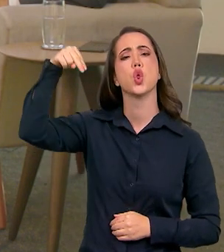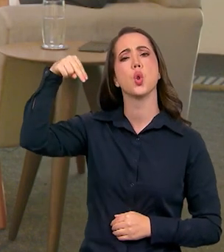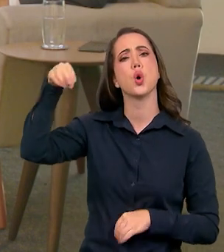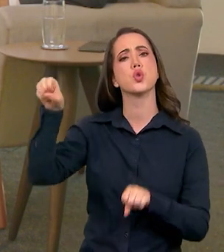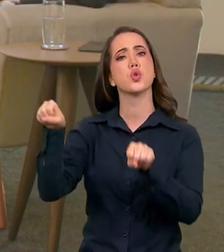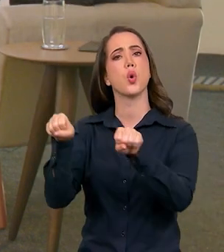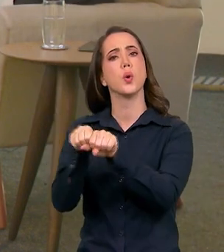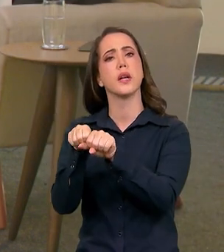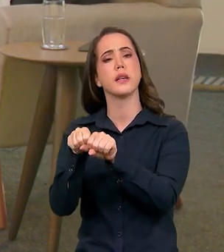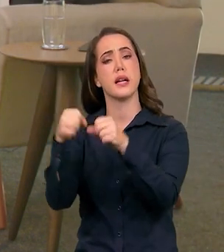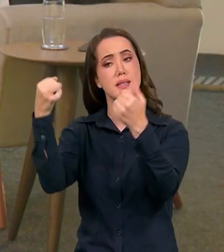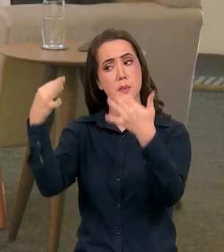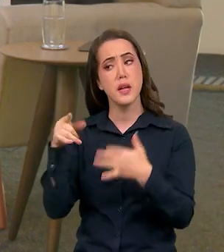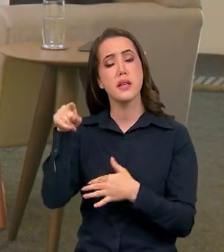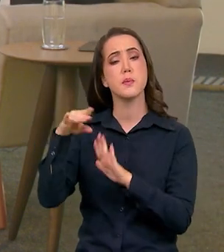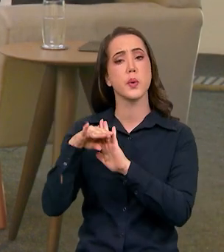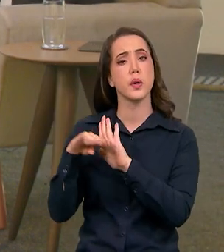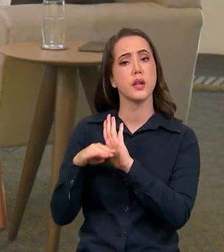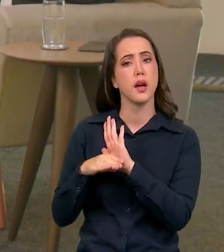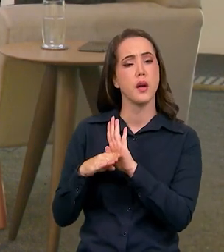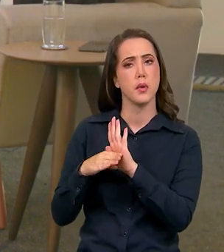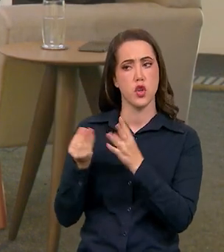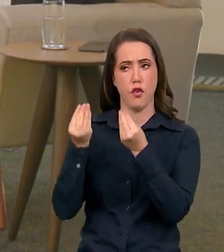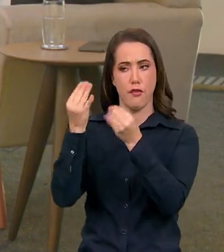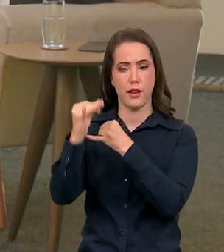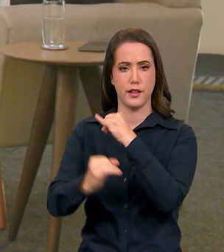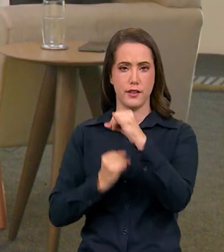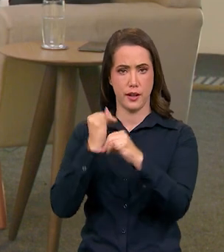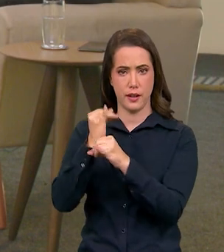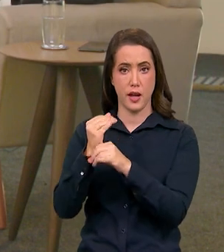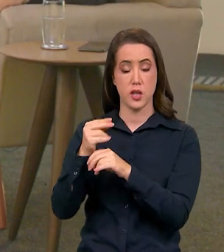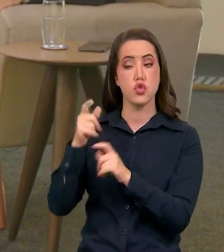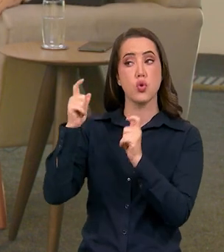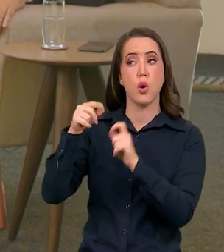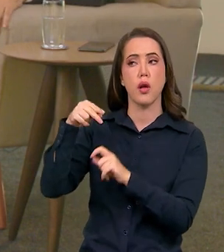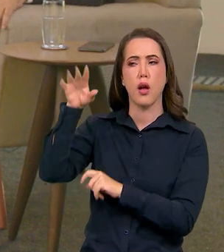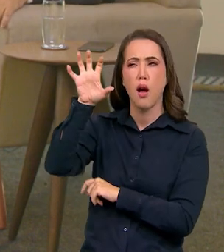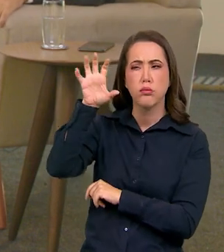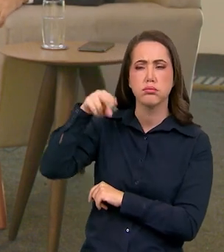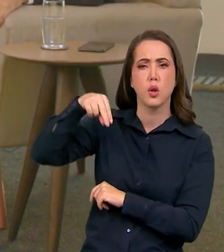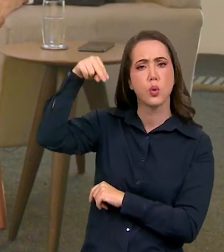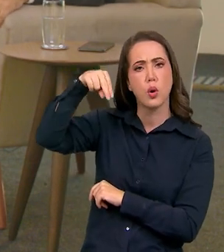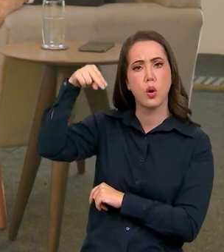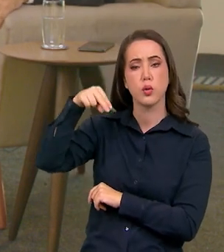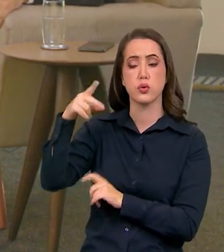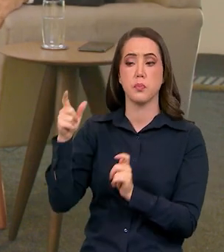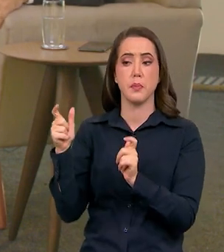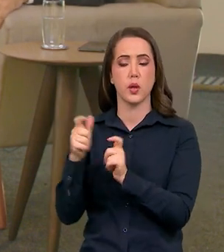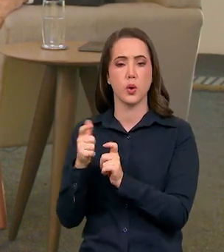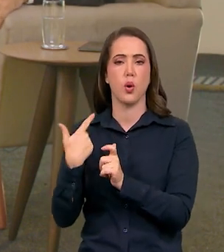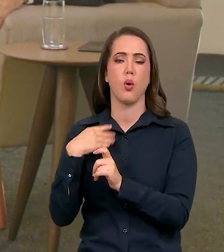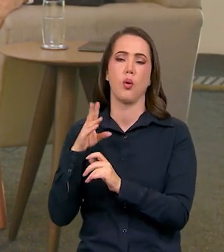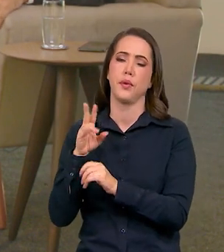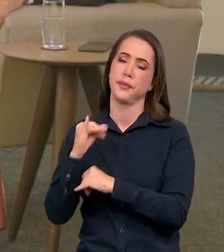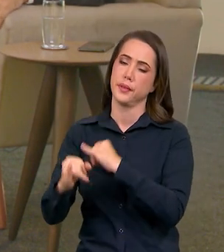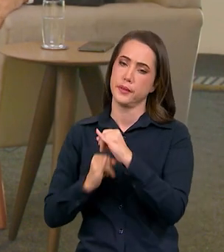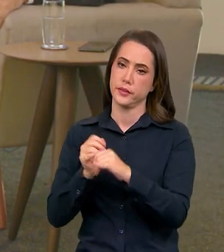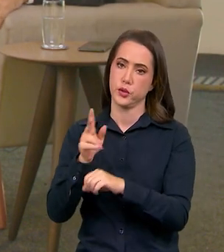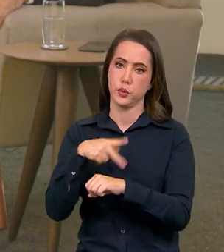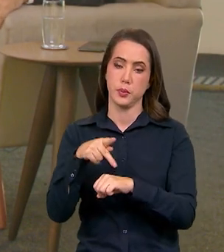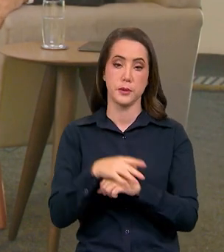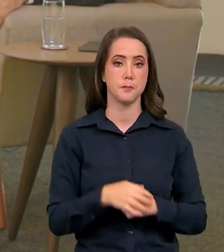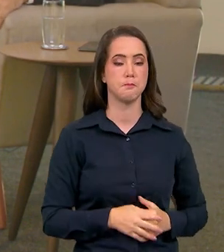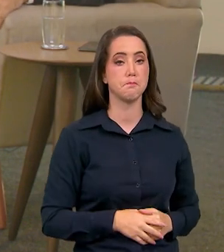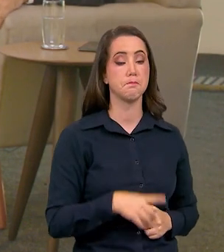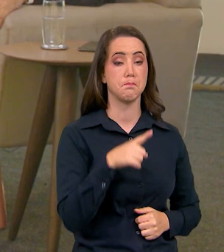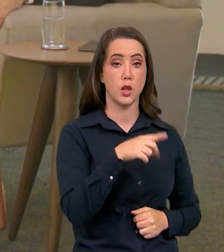gente sobre o programa para levar a internet para a região norte que é uma das que menos tem cobertura digital no país. Norte Conectado é um